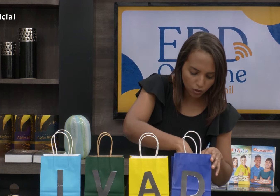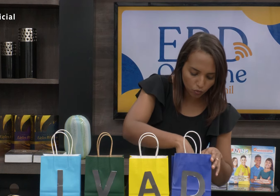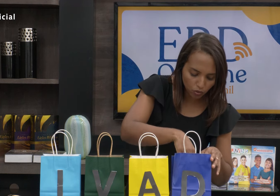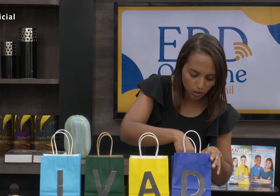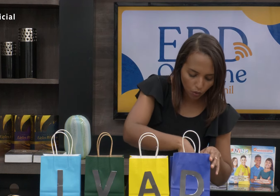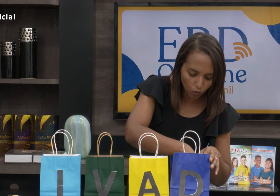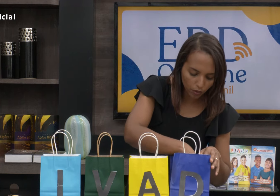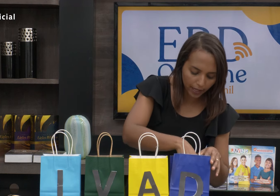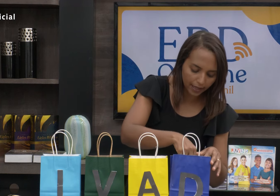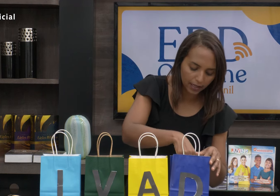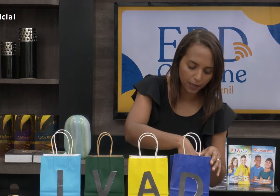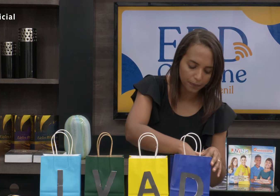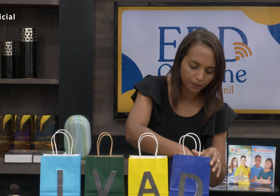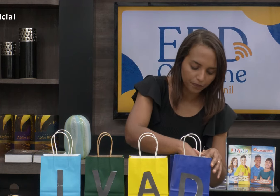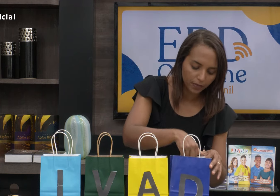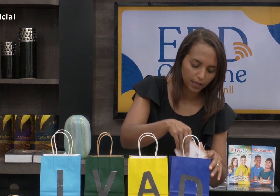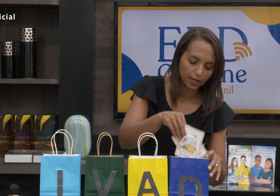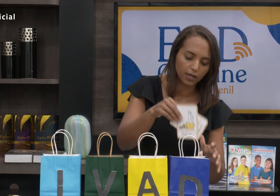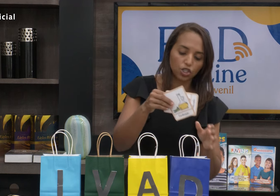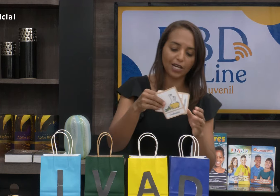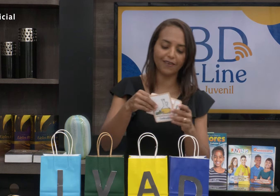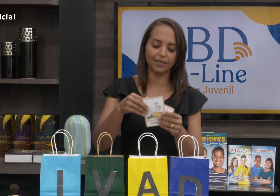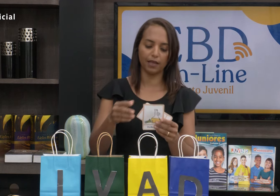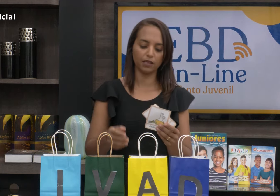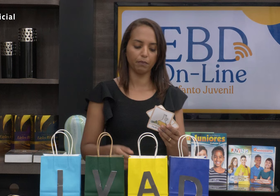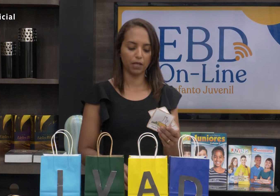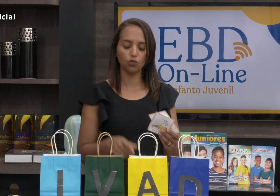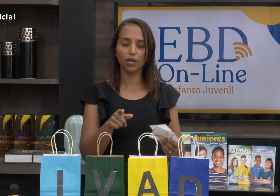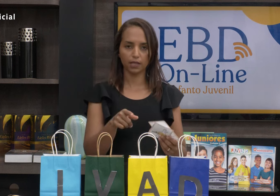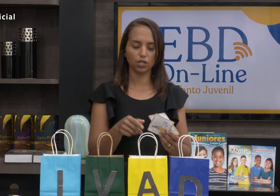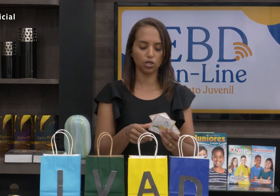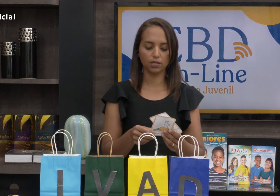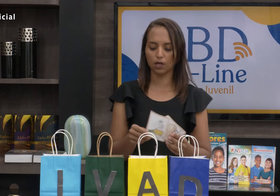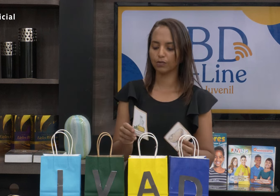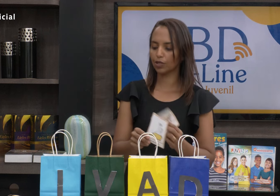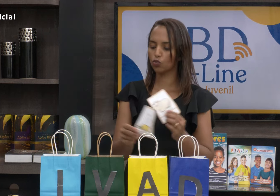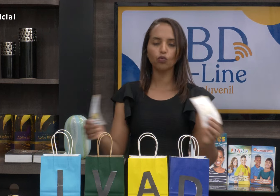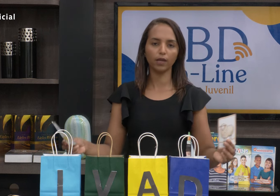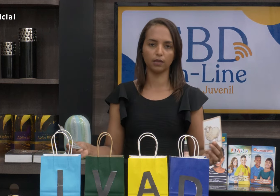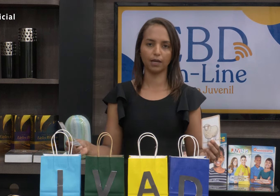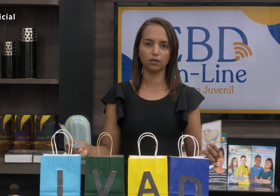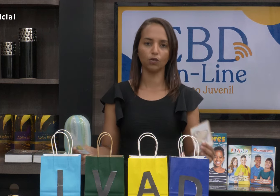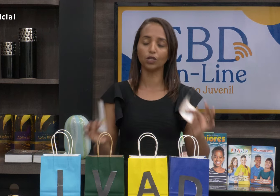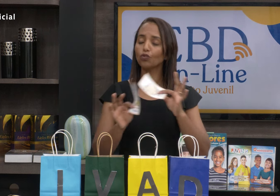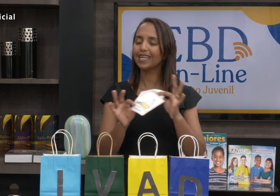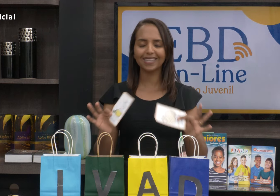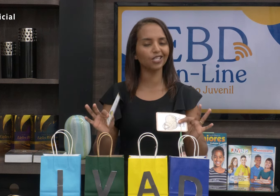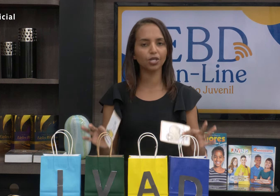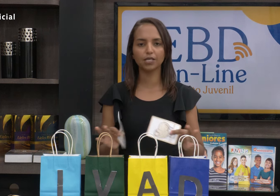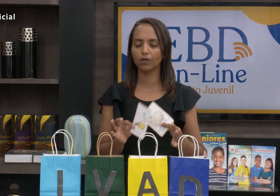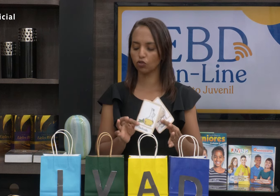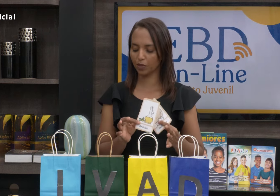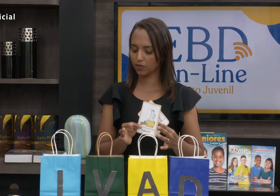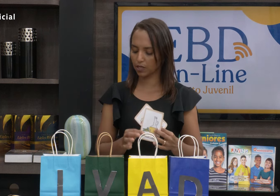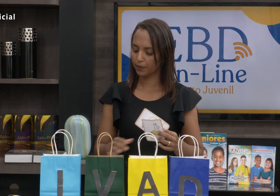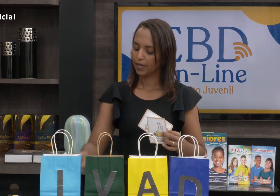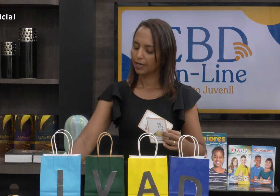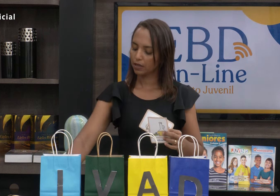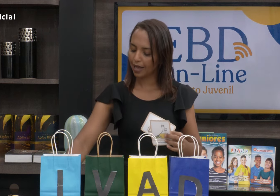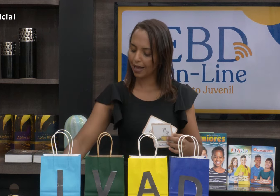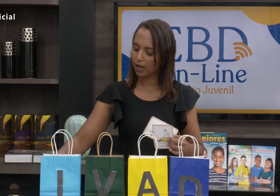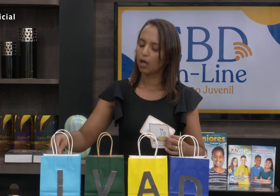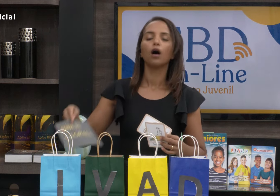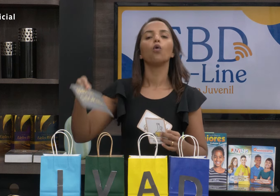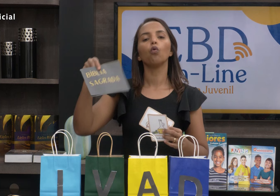a primeira virtude que eu coloquei aqui. já vai ter também no link da descrição está tudo aqui, tá? Olha, no link da descrição está tudo para você.